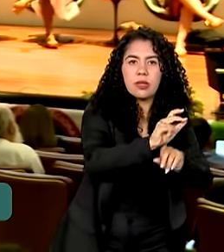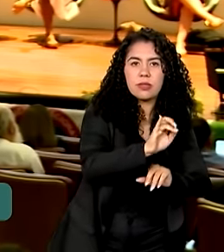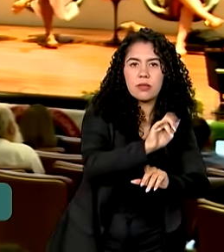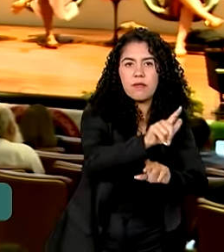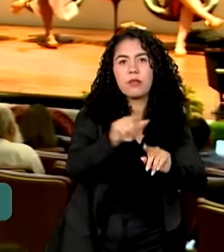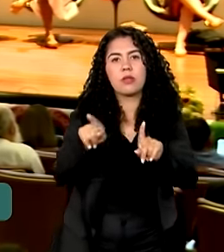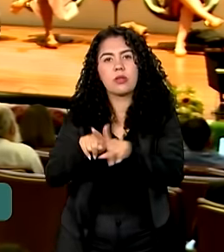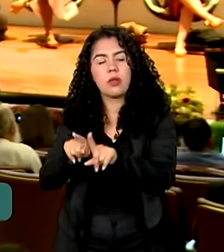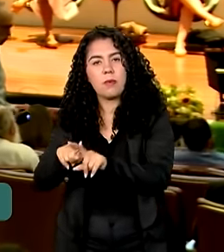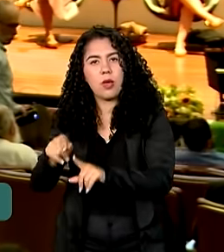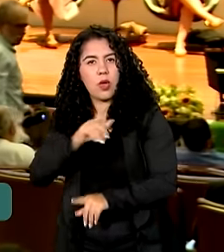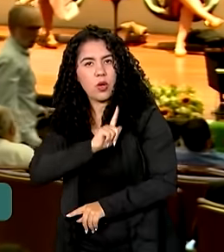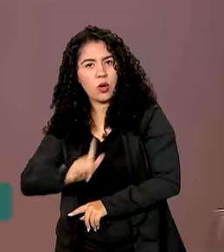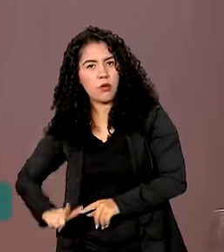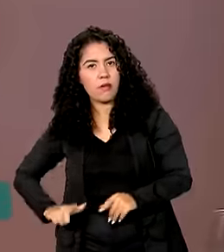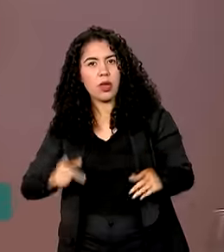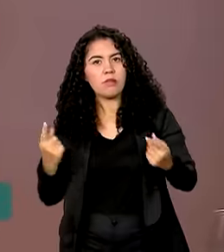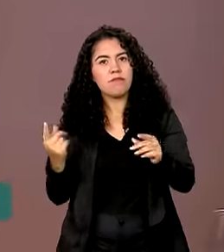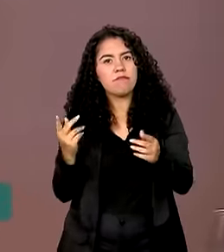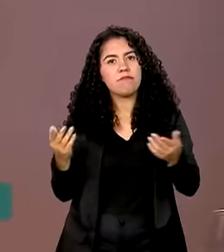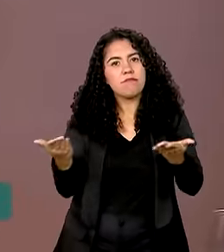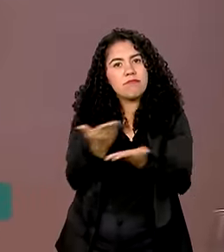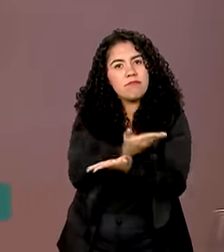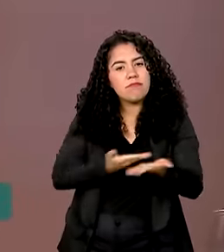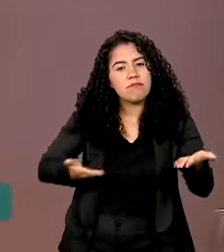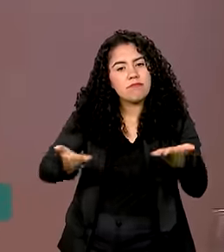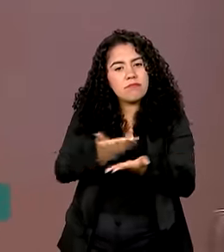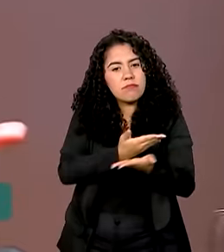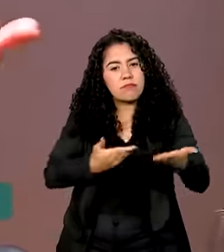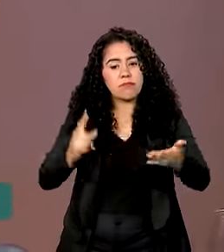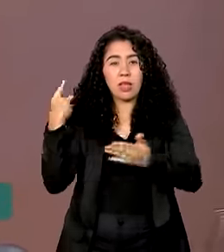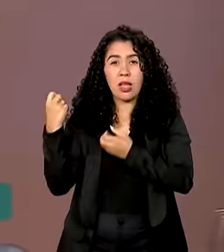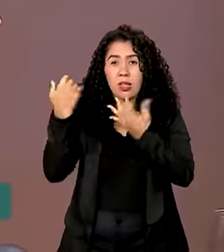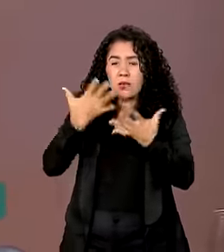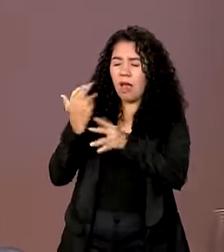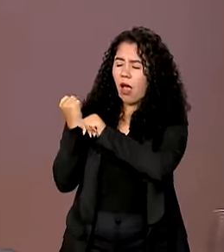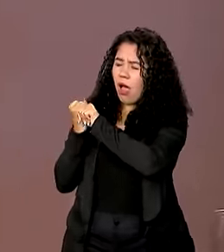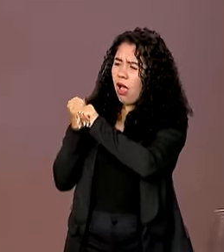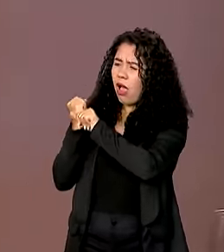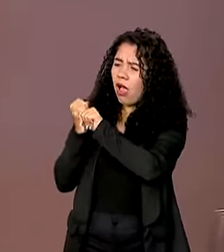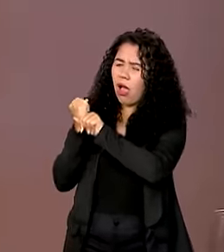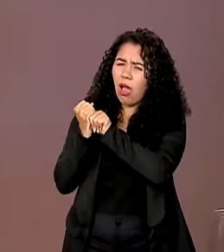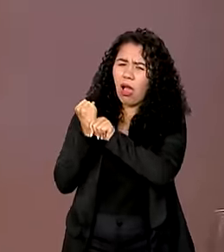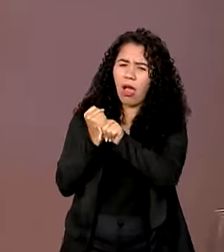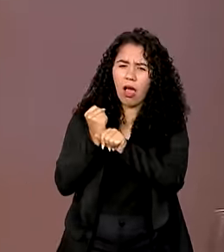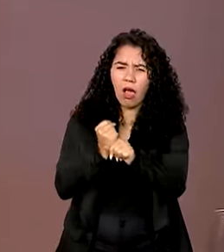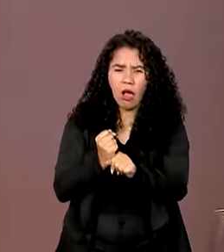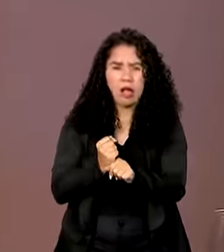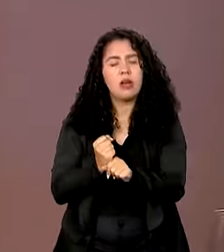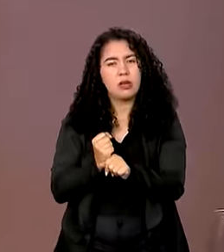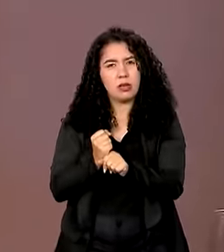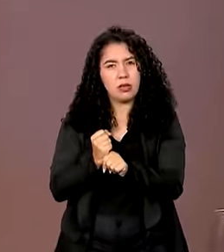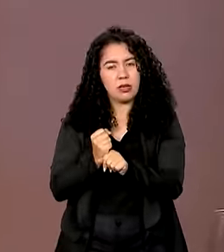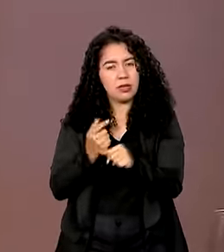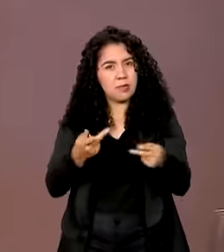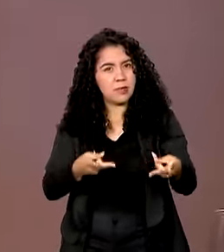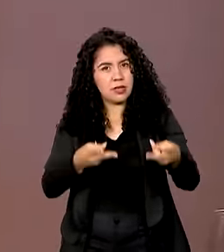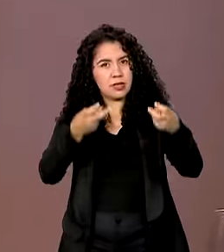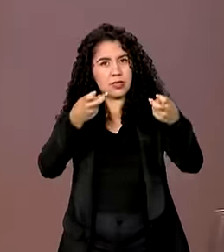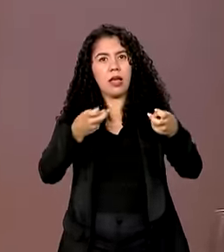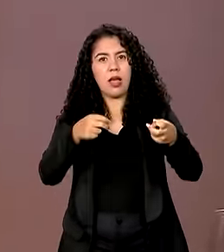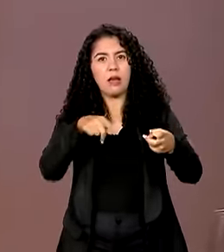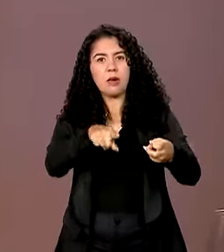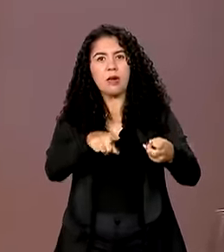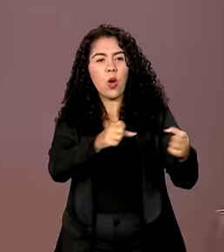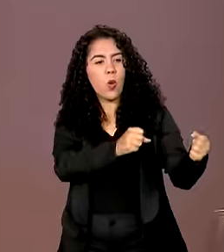públicas mais eficientes. Depois de tanto tempo, ver o poder voltando na mão de quem